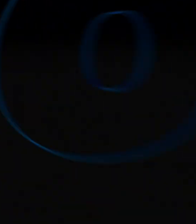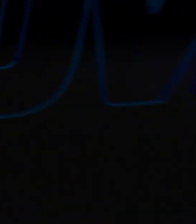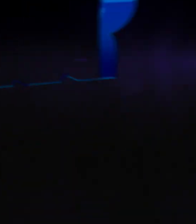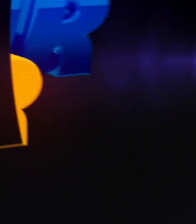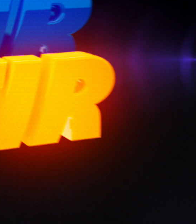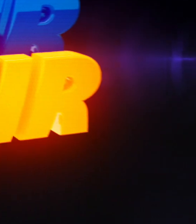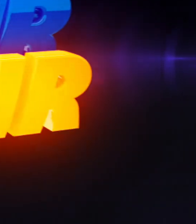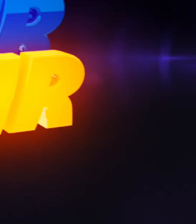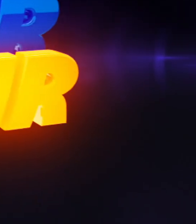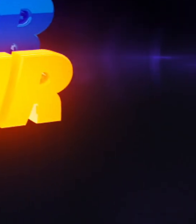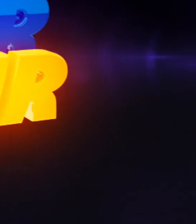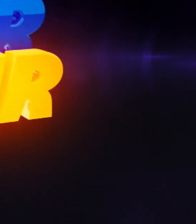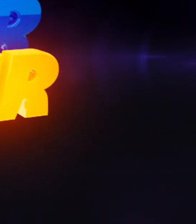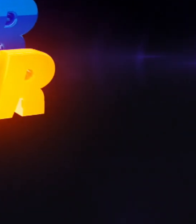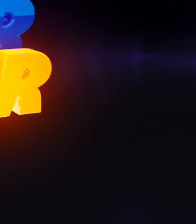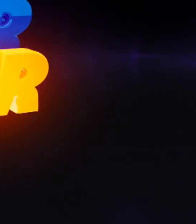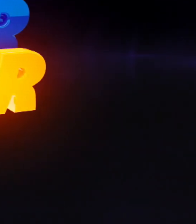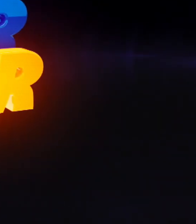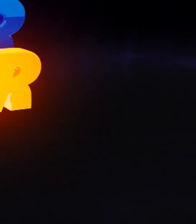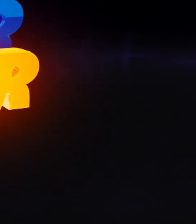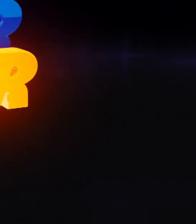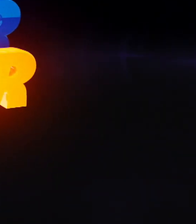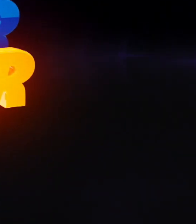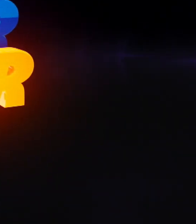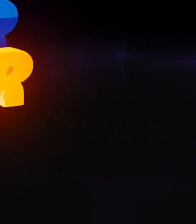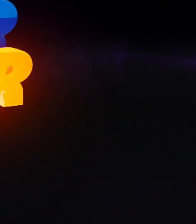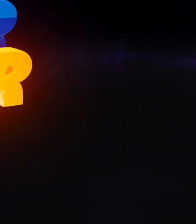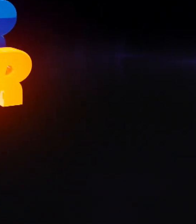Vê, ouvir, sentir